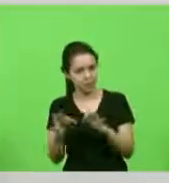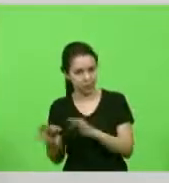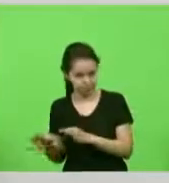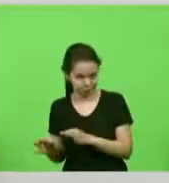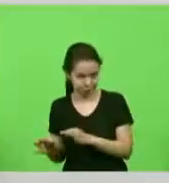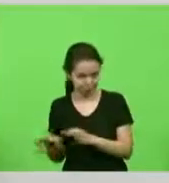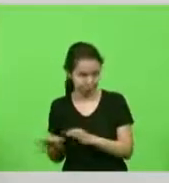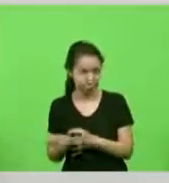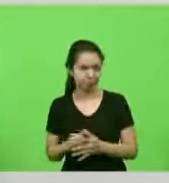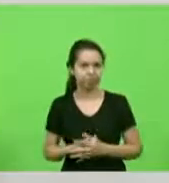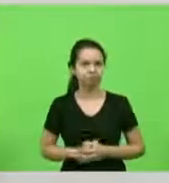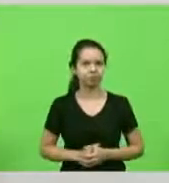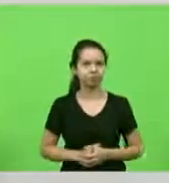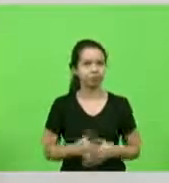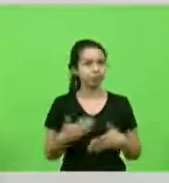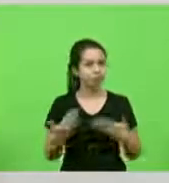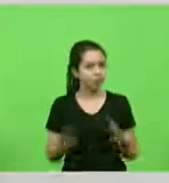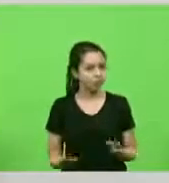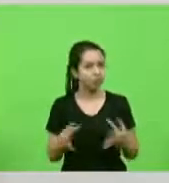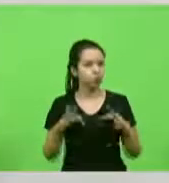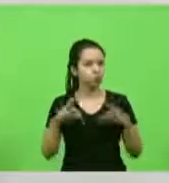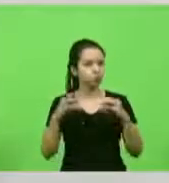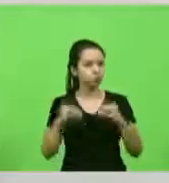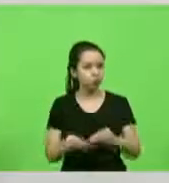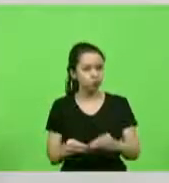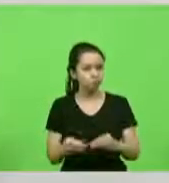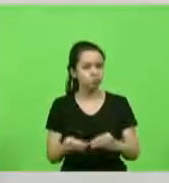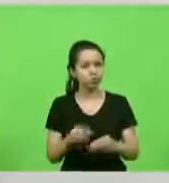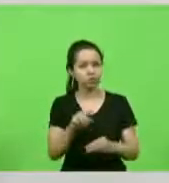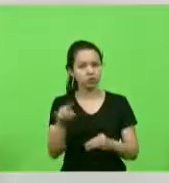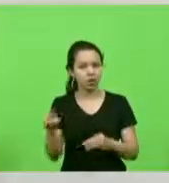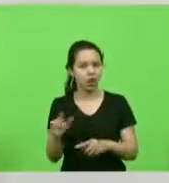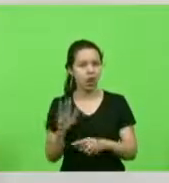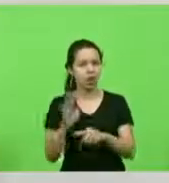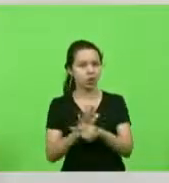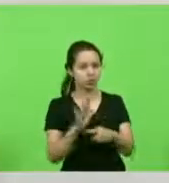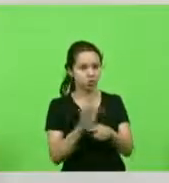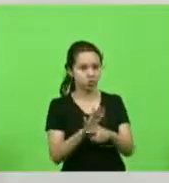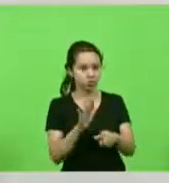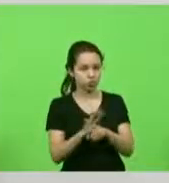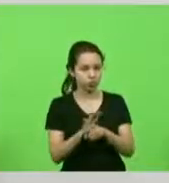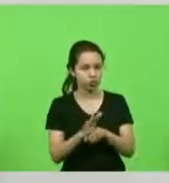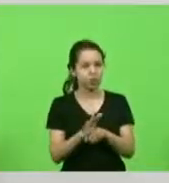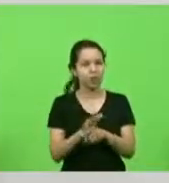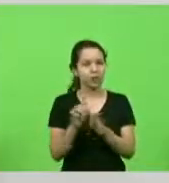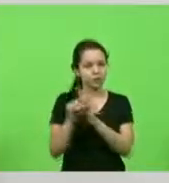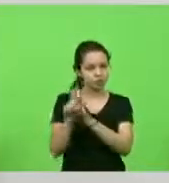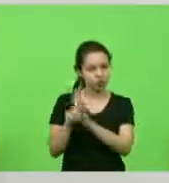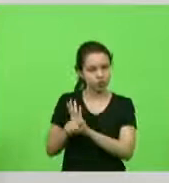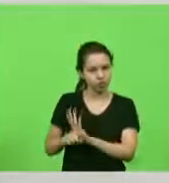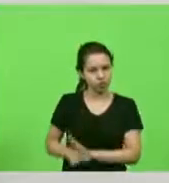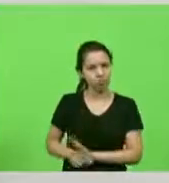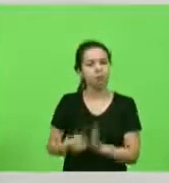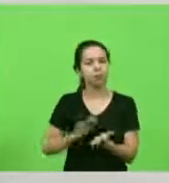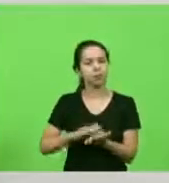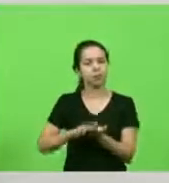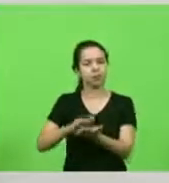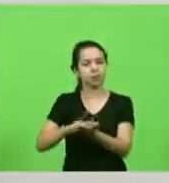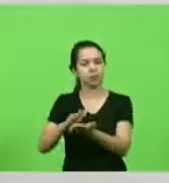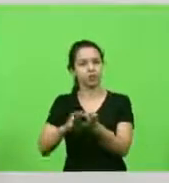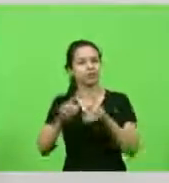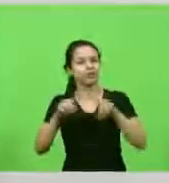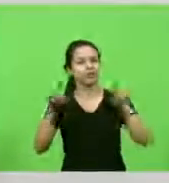todos aqueles que contribuíram para essa investigação estão de parabéns os servidores da